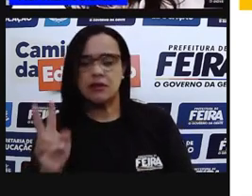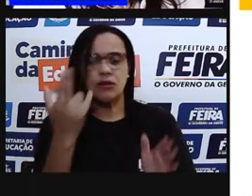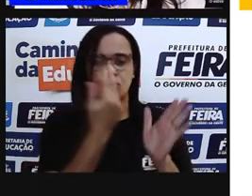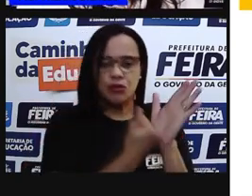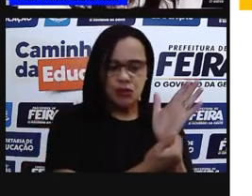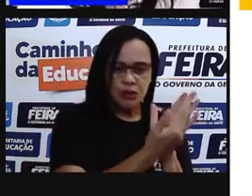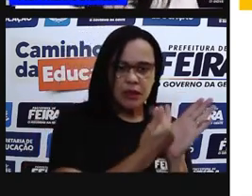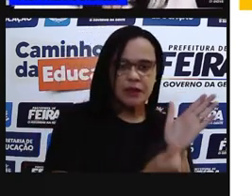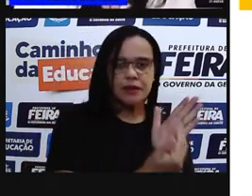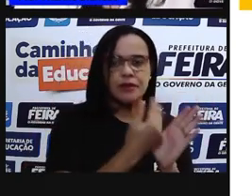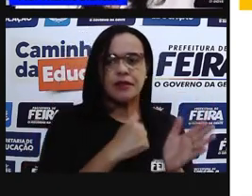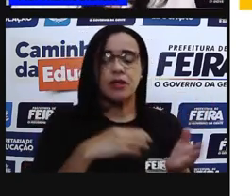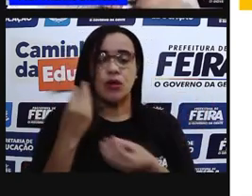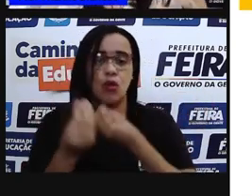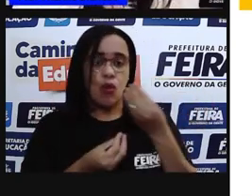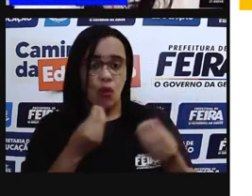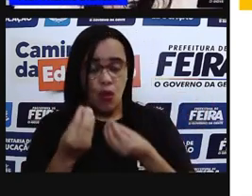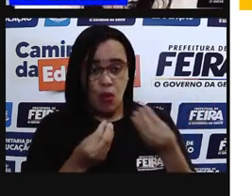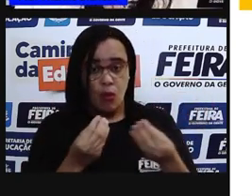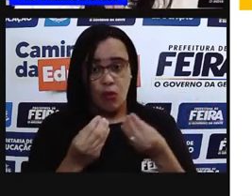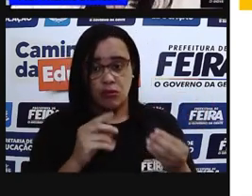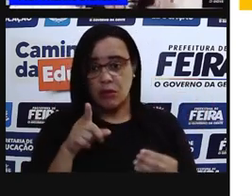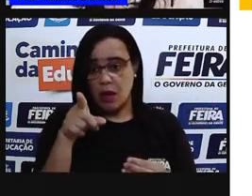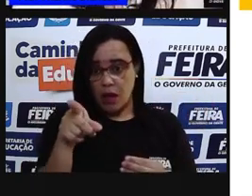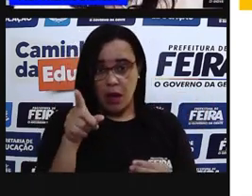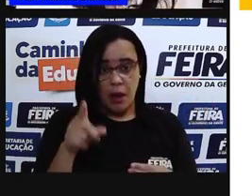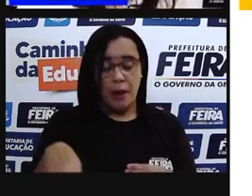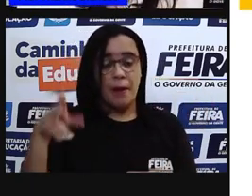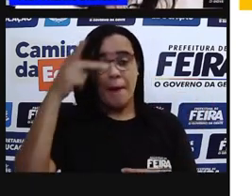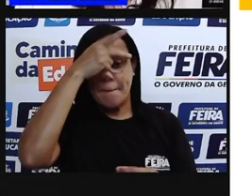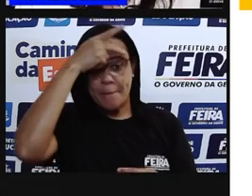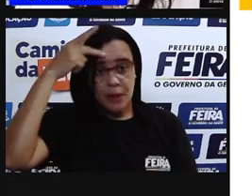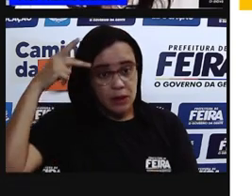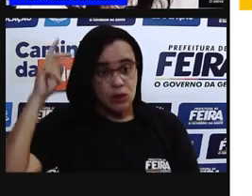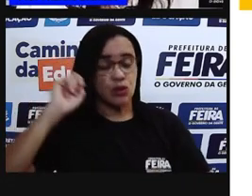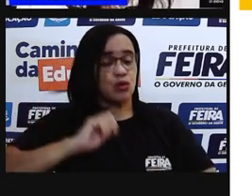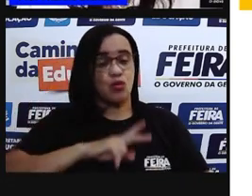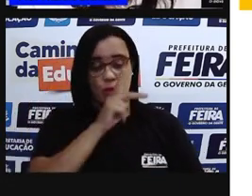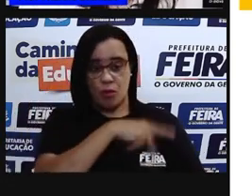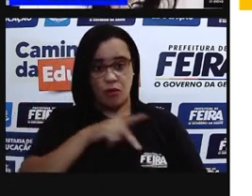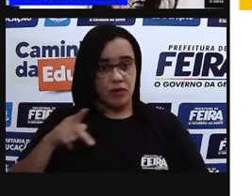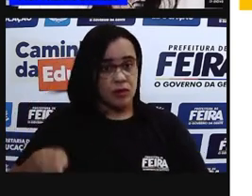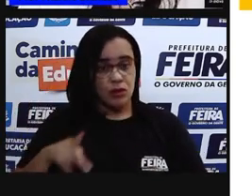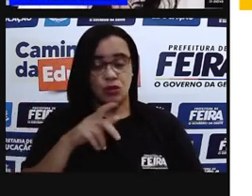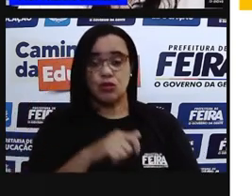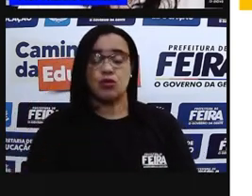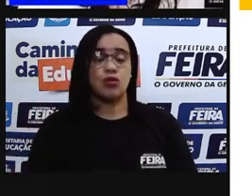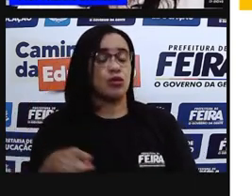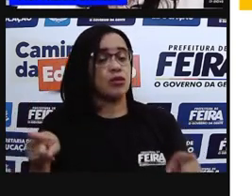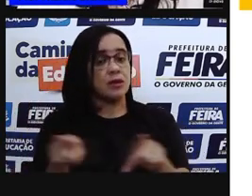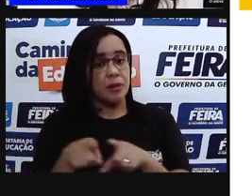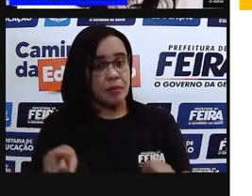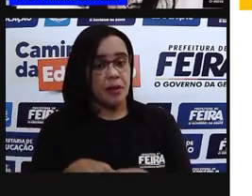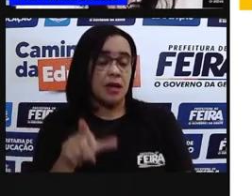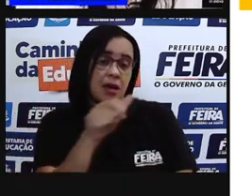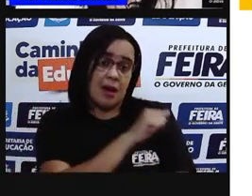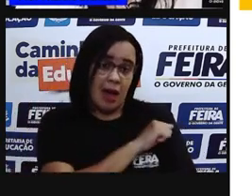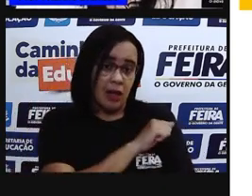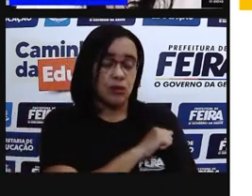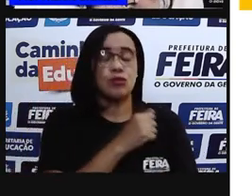que é uma plataforma construída por pesquisadores, professores de algumas universidades aqui